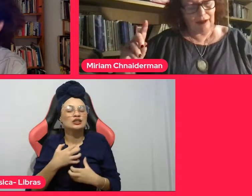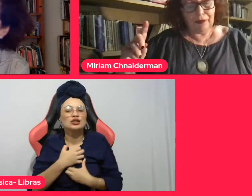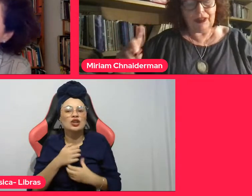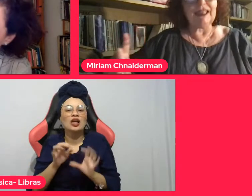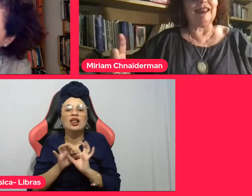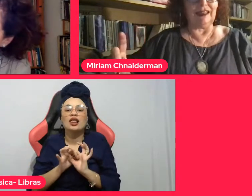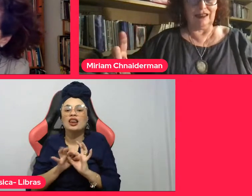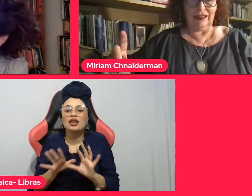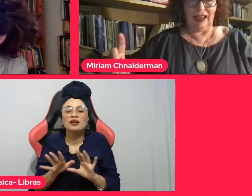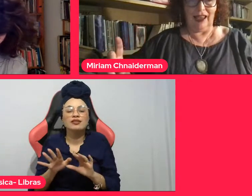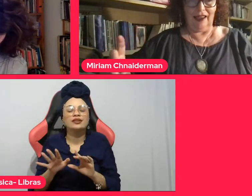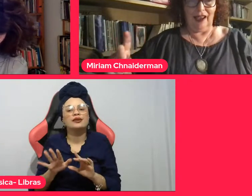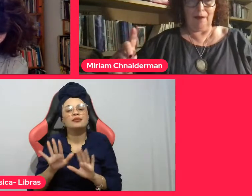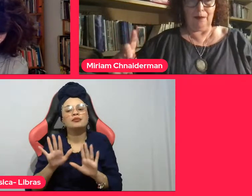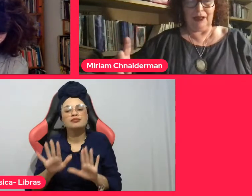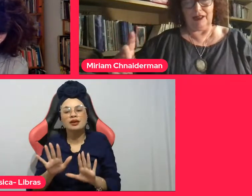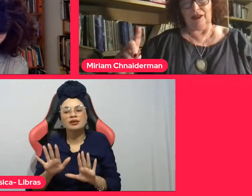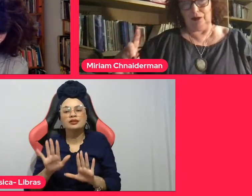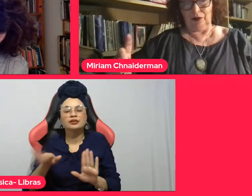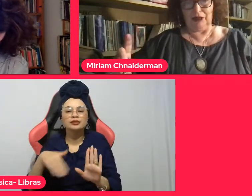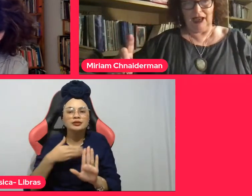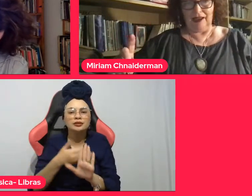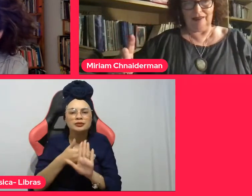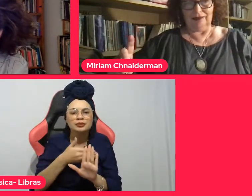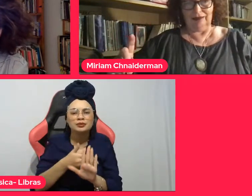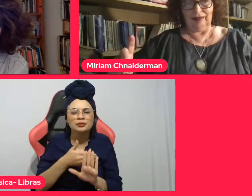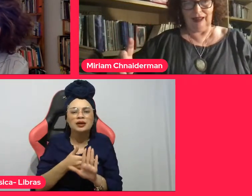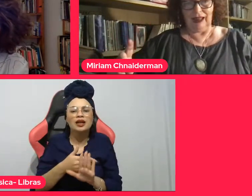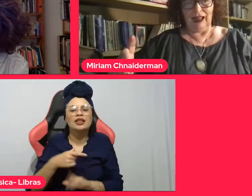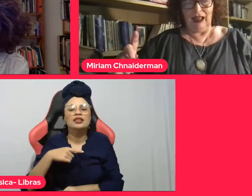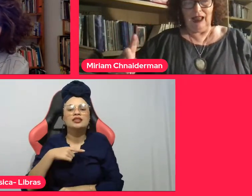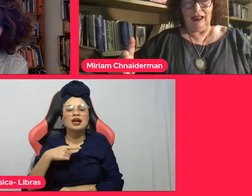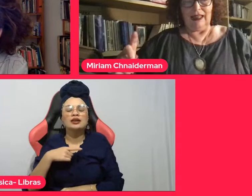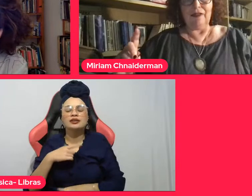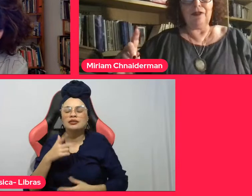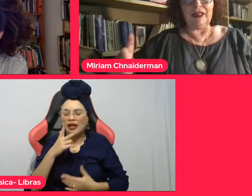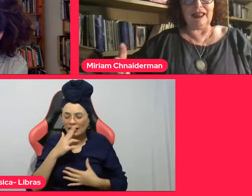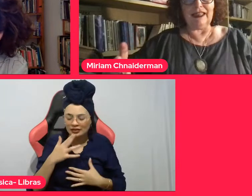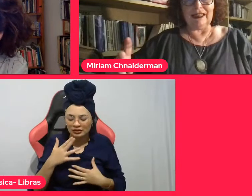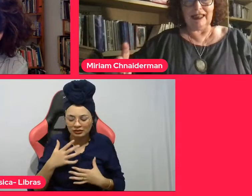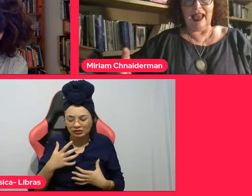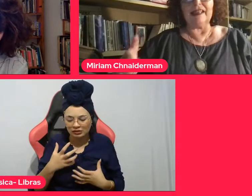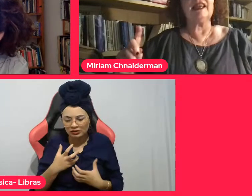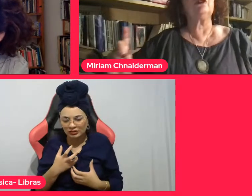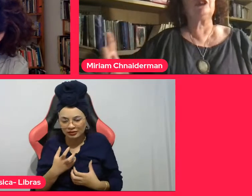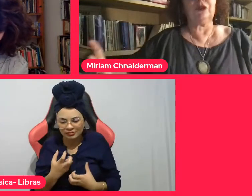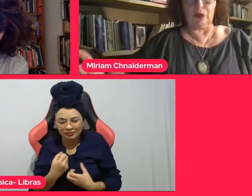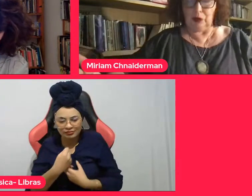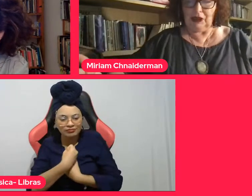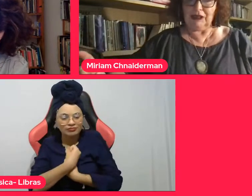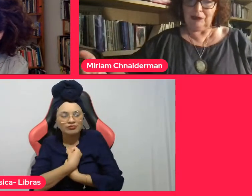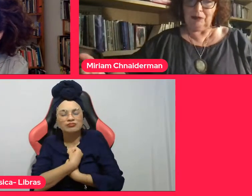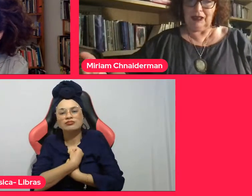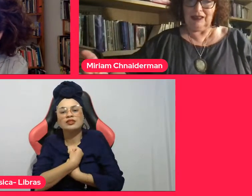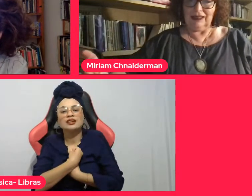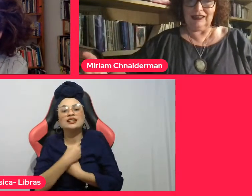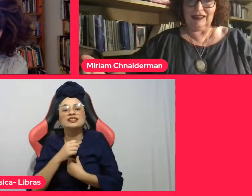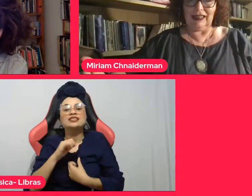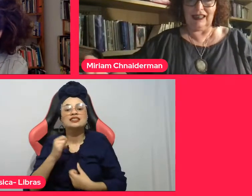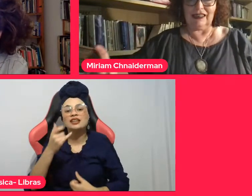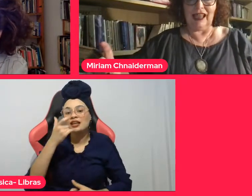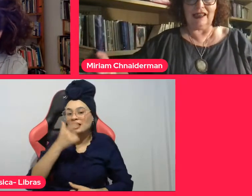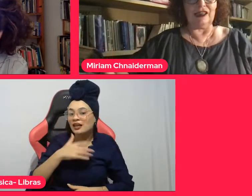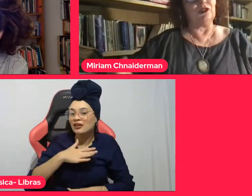e da ferida que é a perda do lugar, da ferida que é a não escolha também,